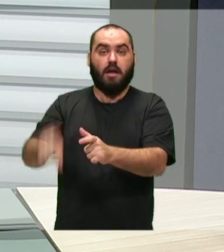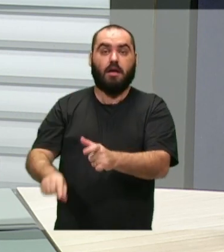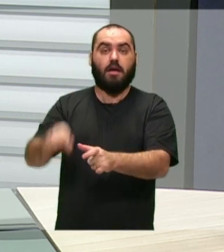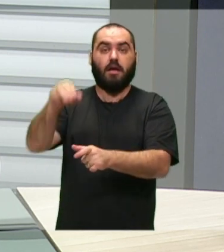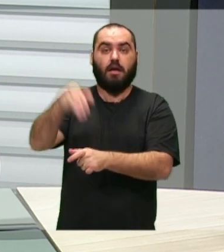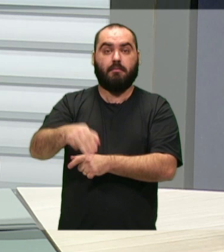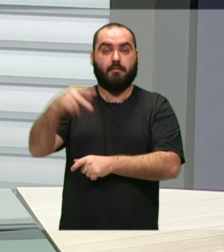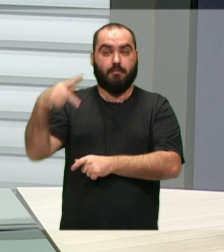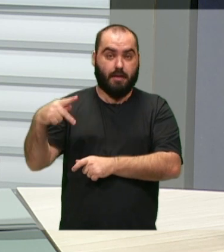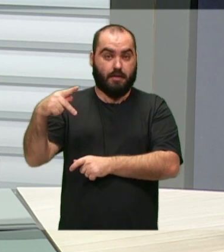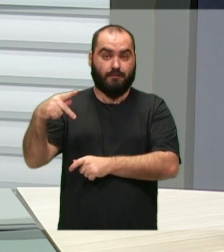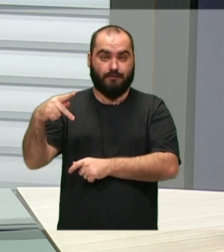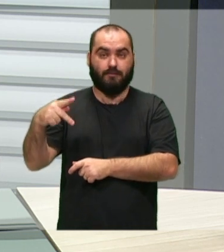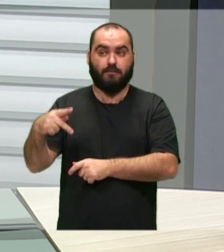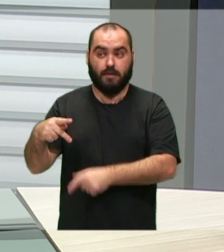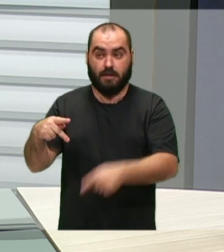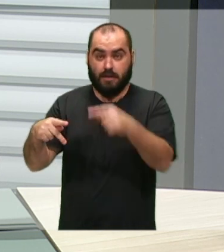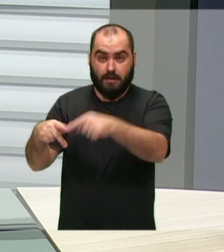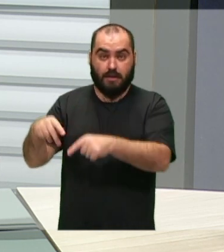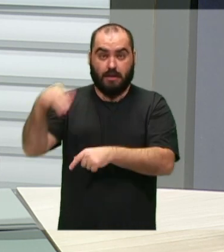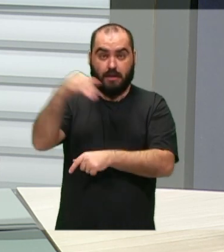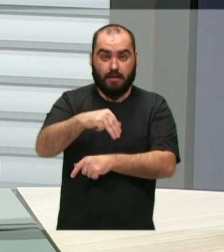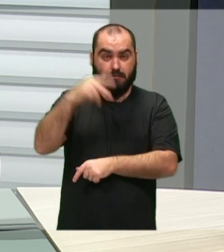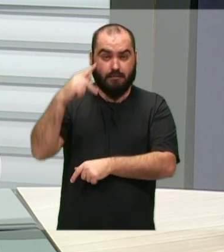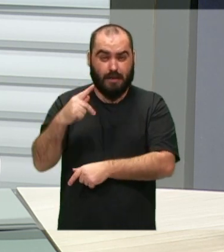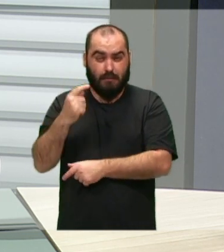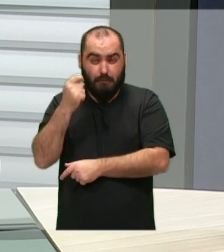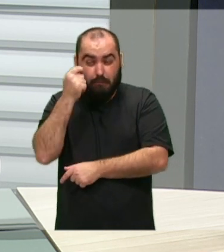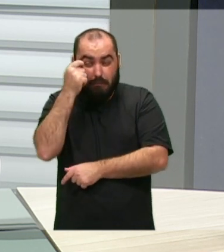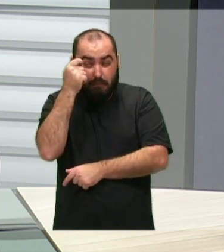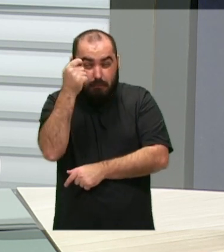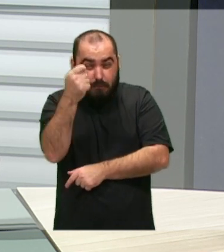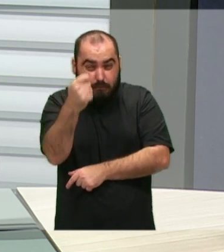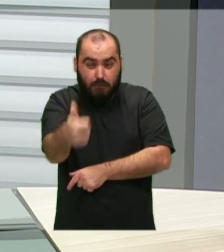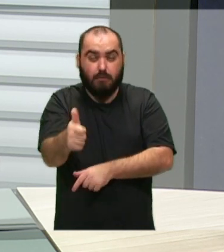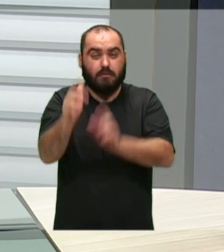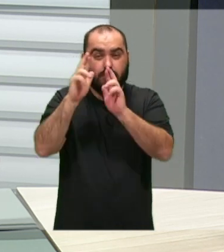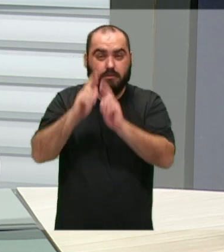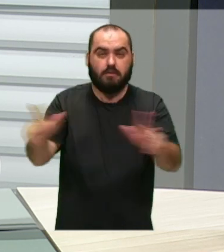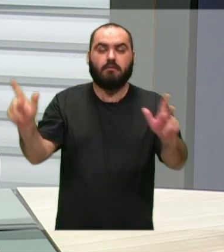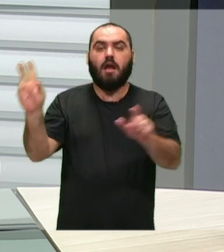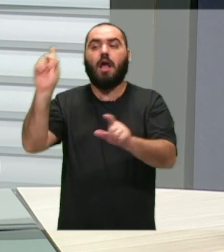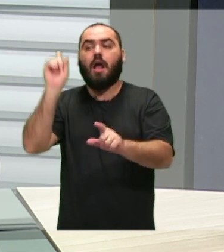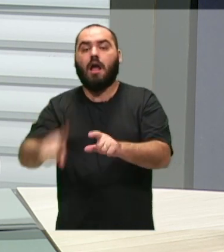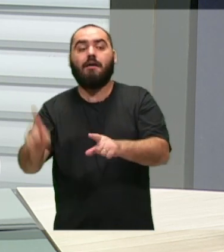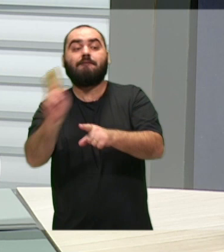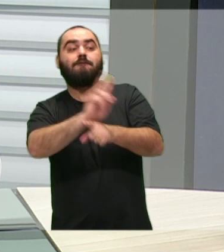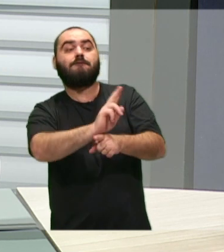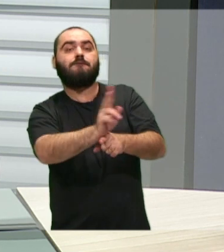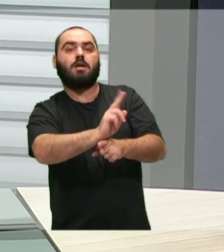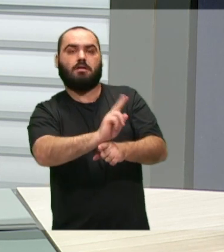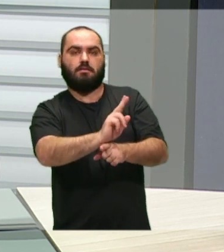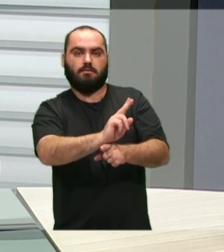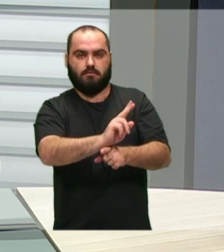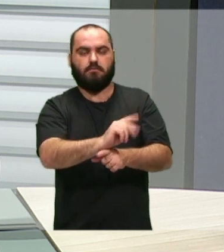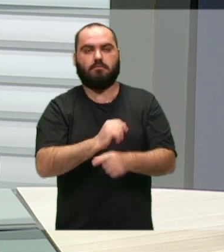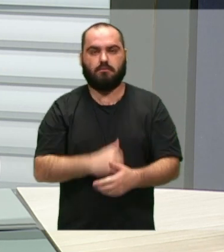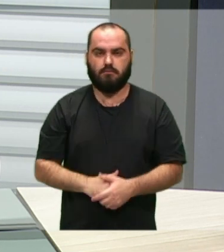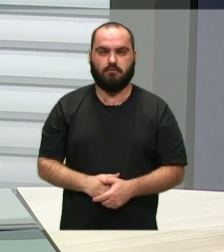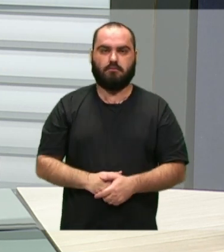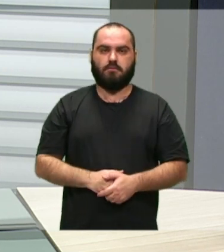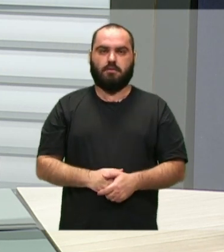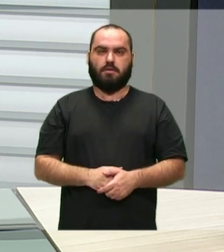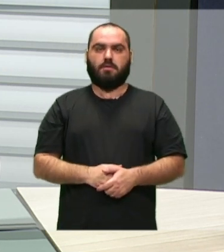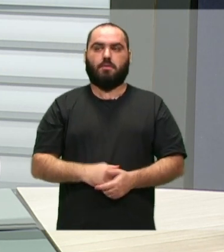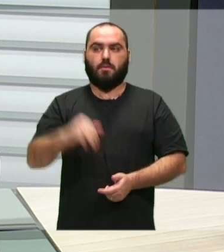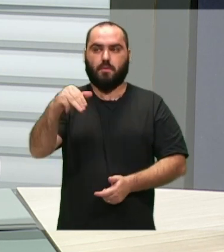Público. E o Ministério Público tem um papel um pouquinho diferente do Judiciário ou bastante diferente, que é fiscalizar. O Judiciário também é um órgão